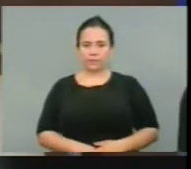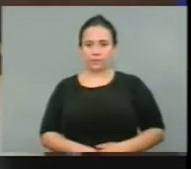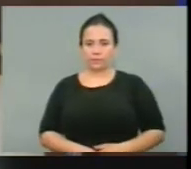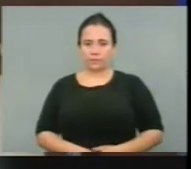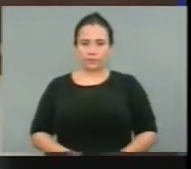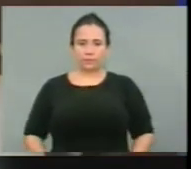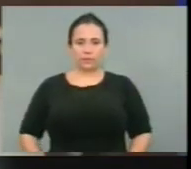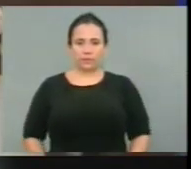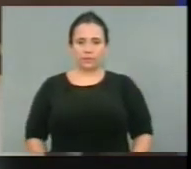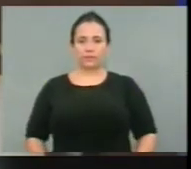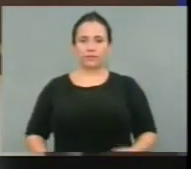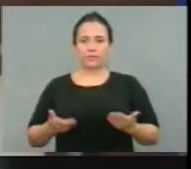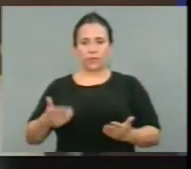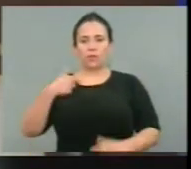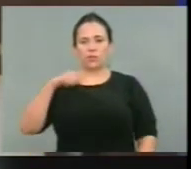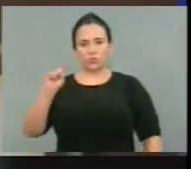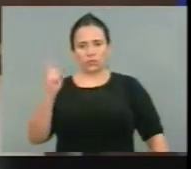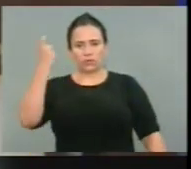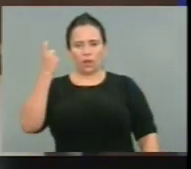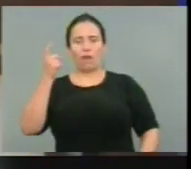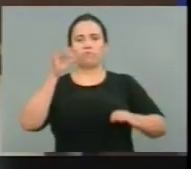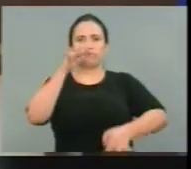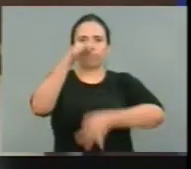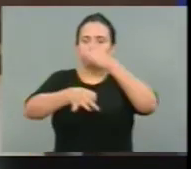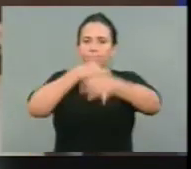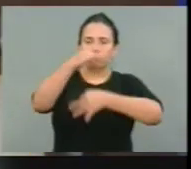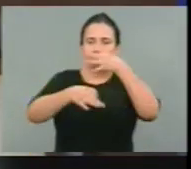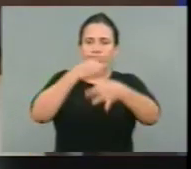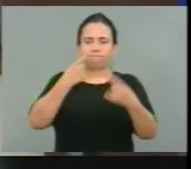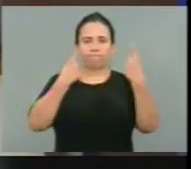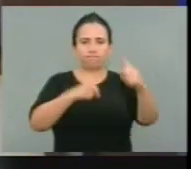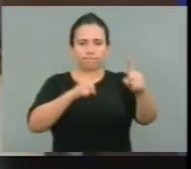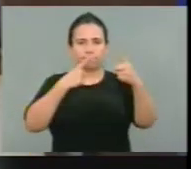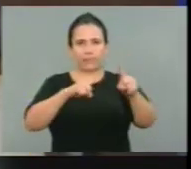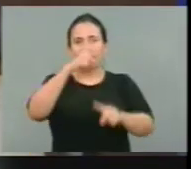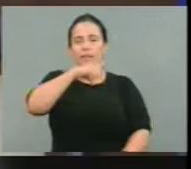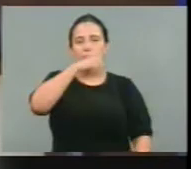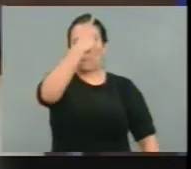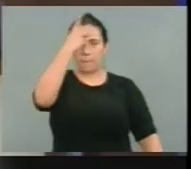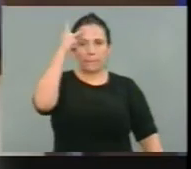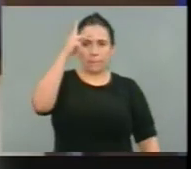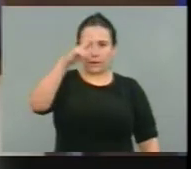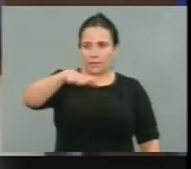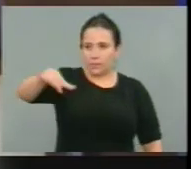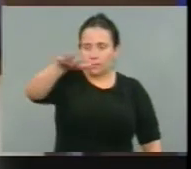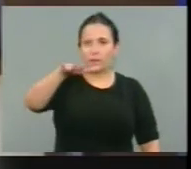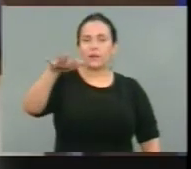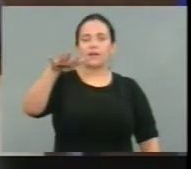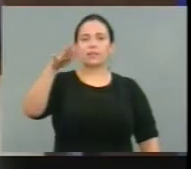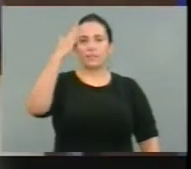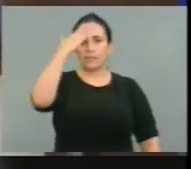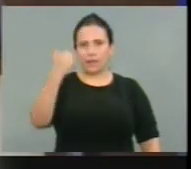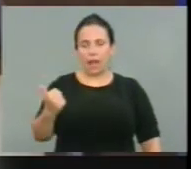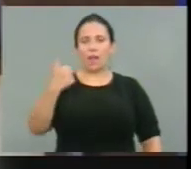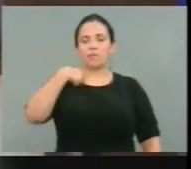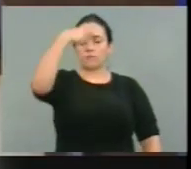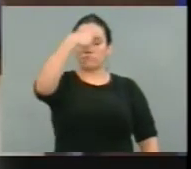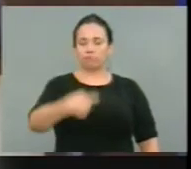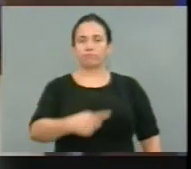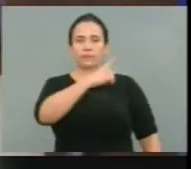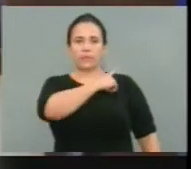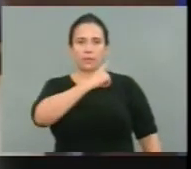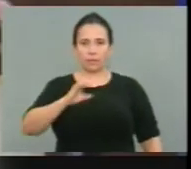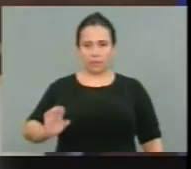Homicídios. Eu já tinha críticas, as mais severas, quem me acompanha não só na qualidade de deputado,